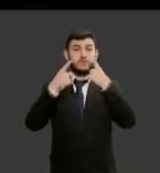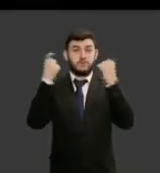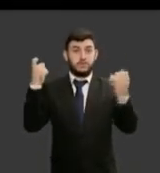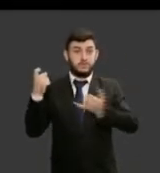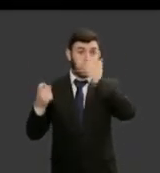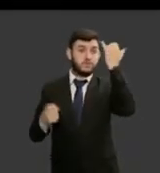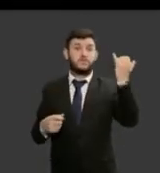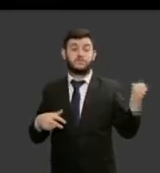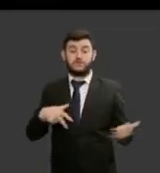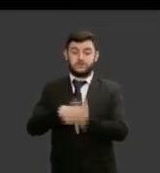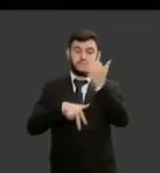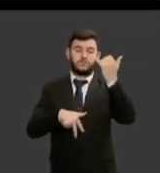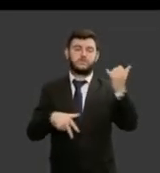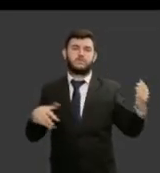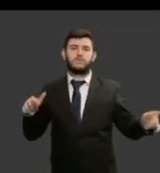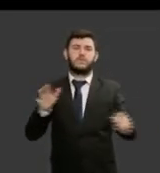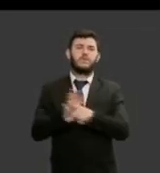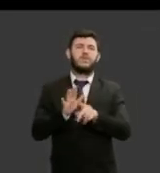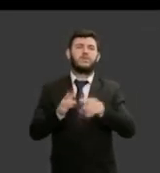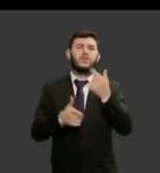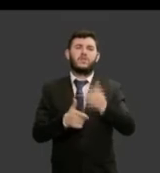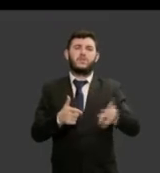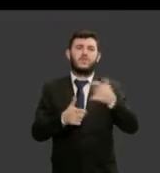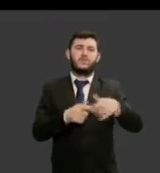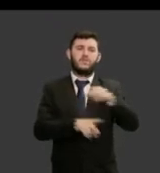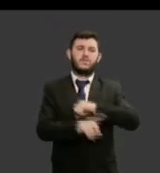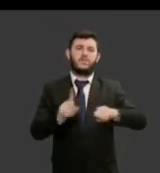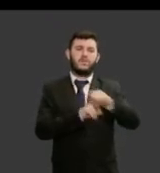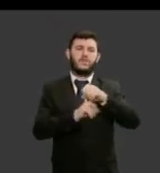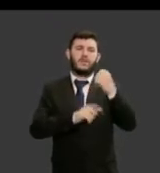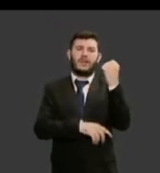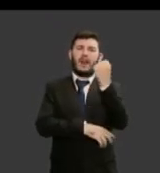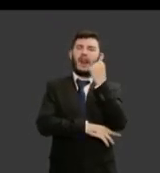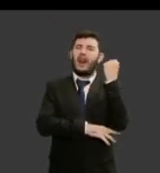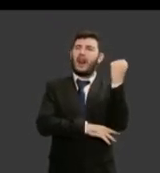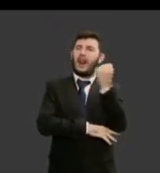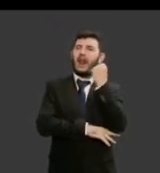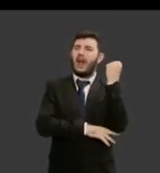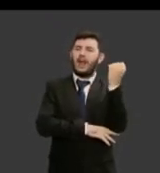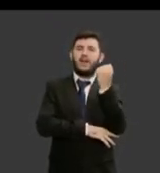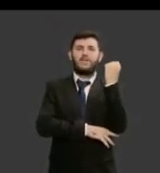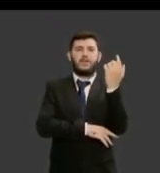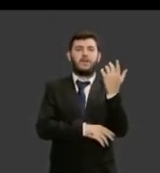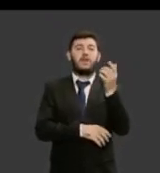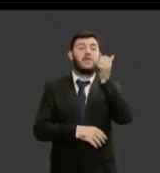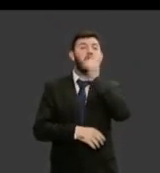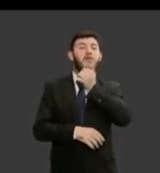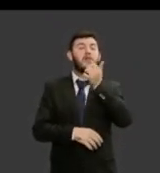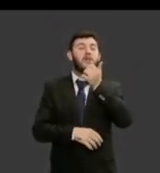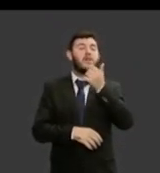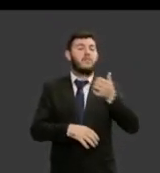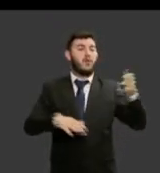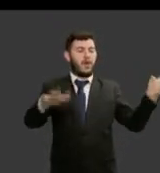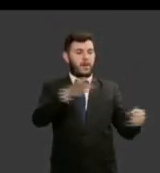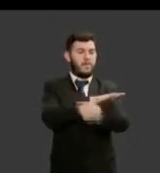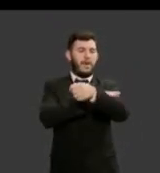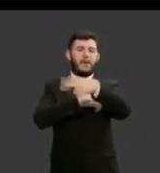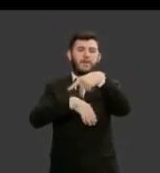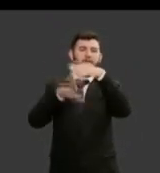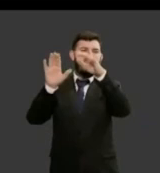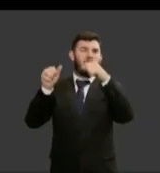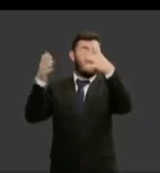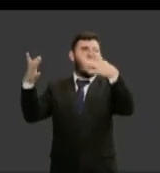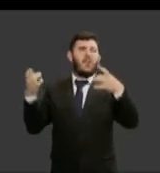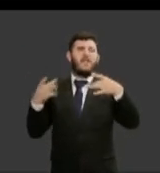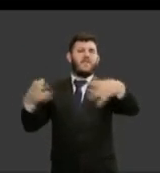dos problemas sociais mais graves tráfico de pessoas exploração de trabalho infantil trabalho análogo aos